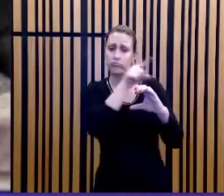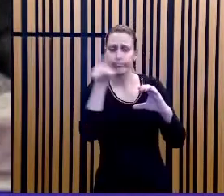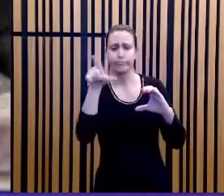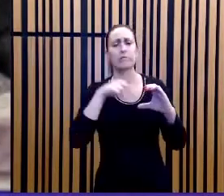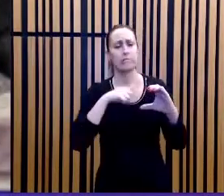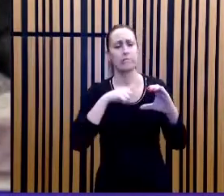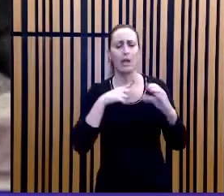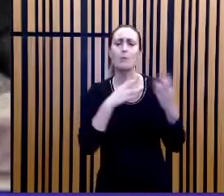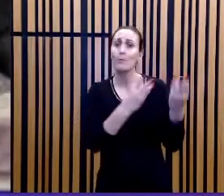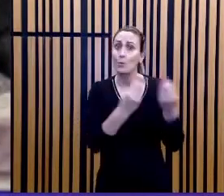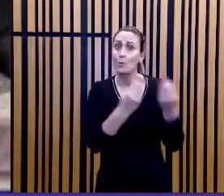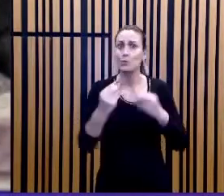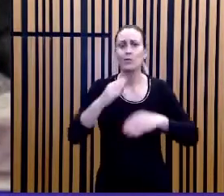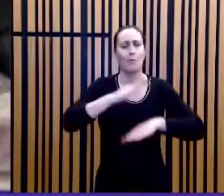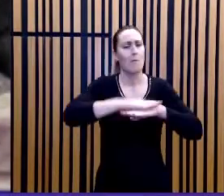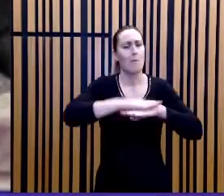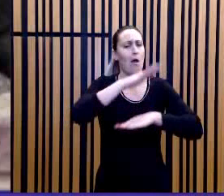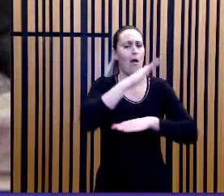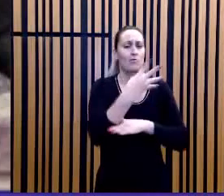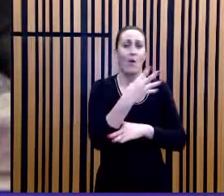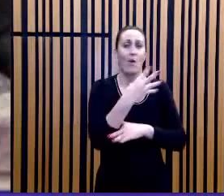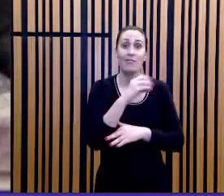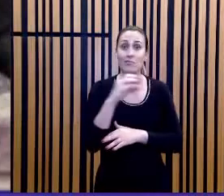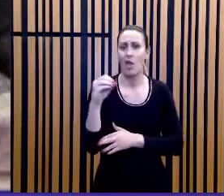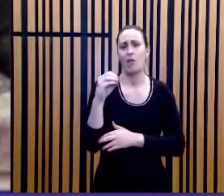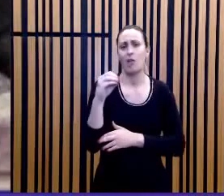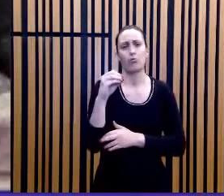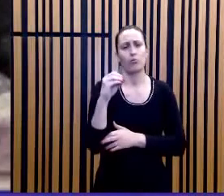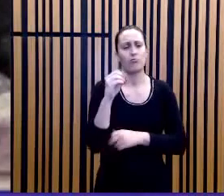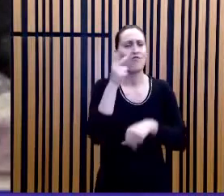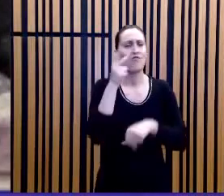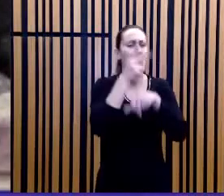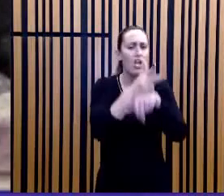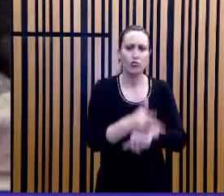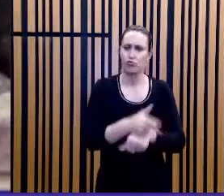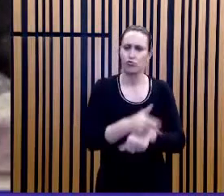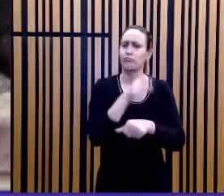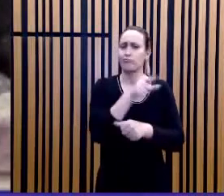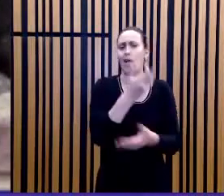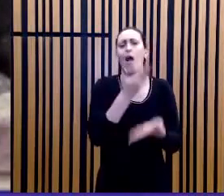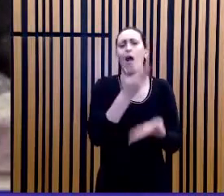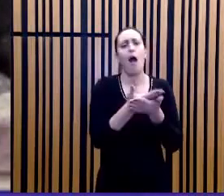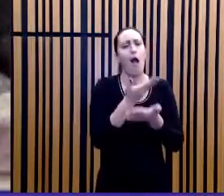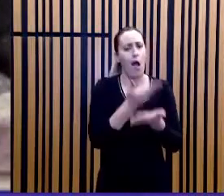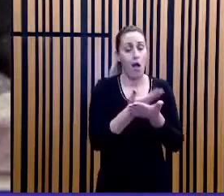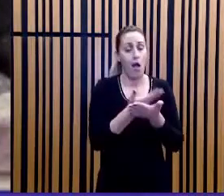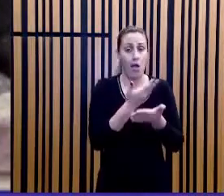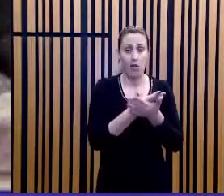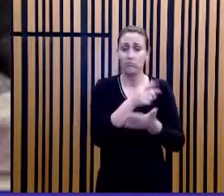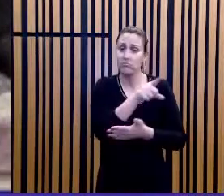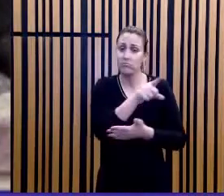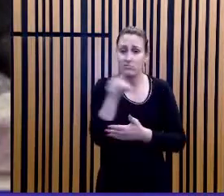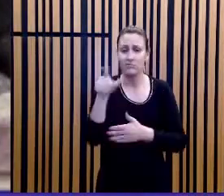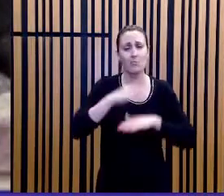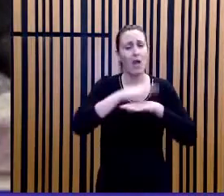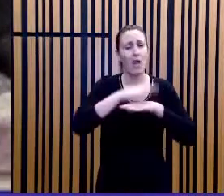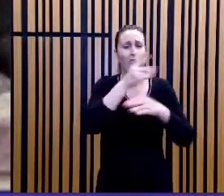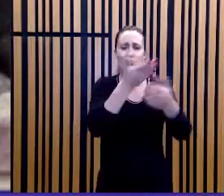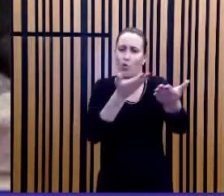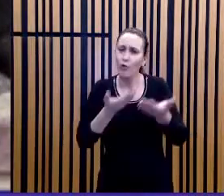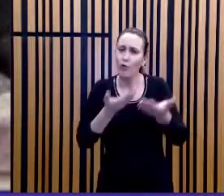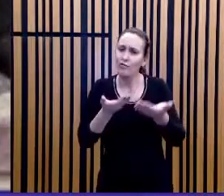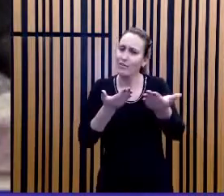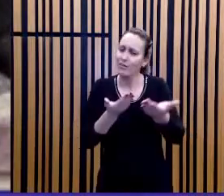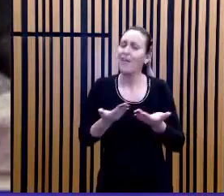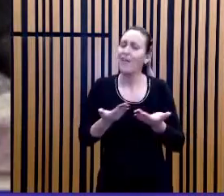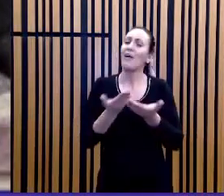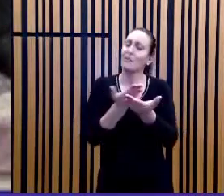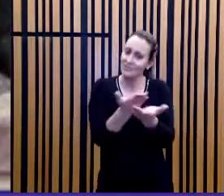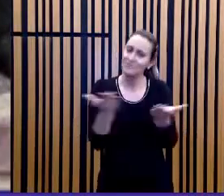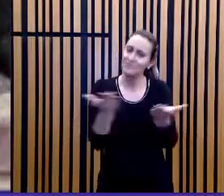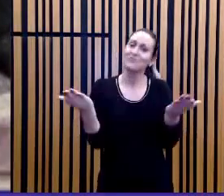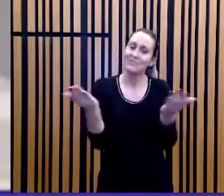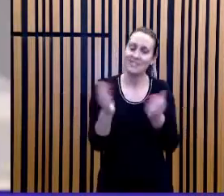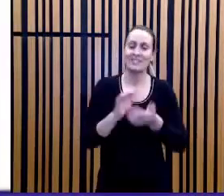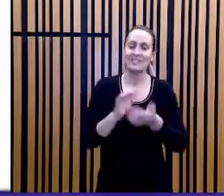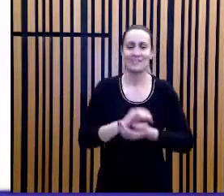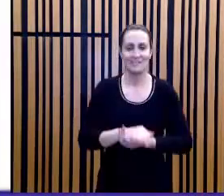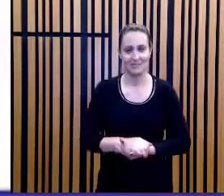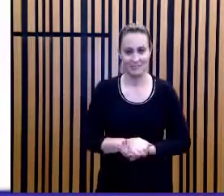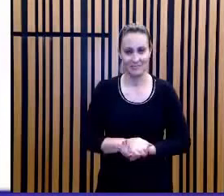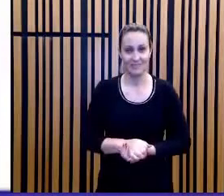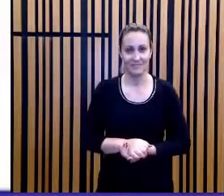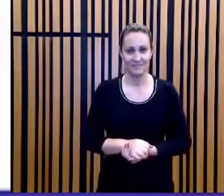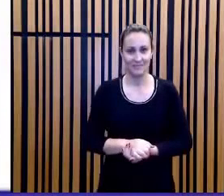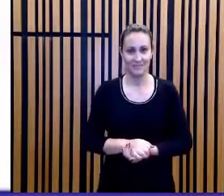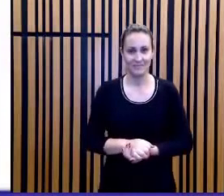por lá, são mais de 400 vídeos no canal do Estúdio Matemática. Vocês são todos meus convidados, vocês são todas minhas convidadas.